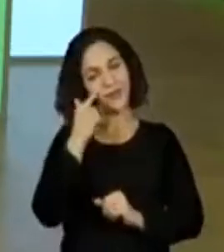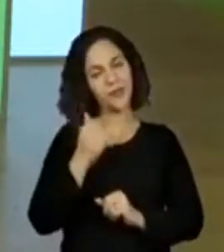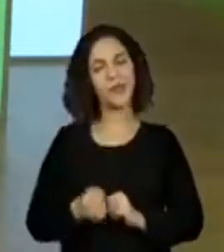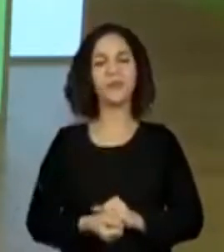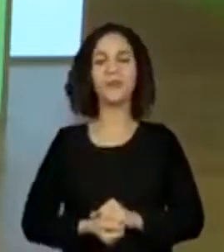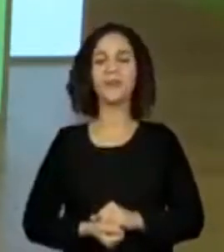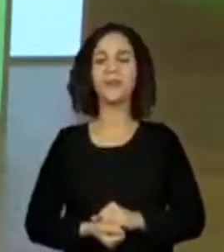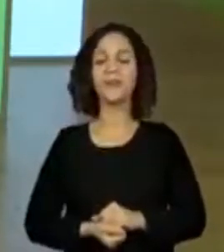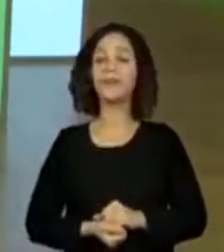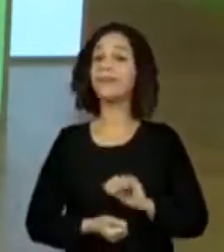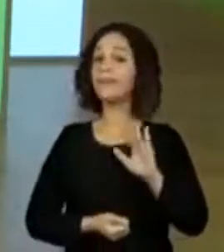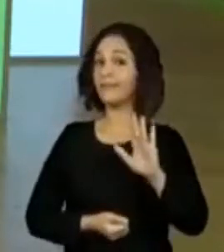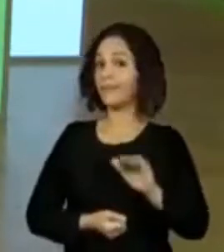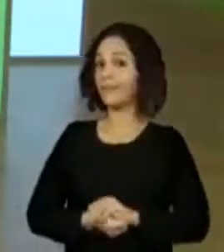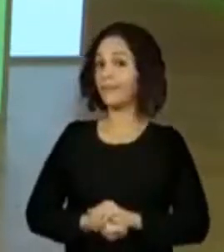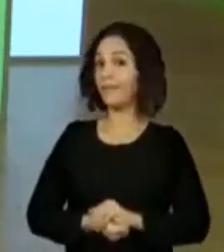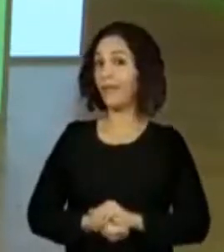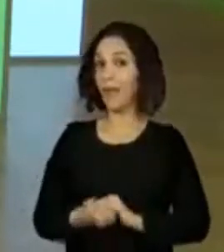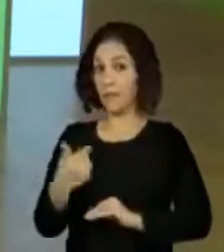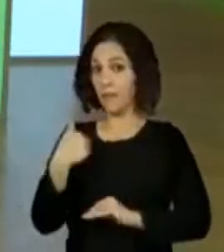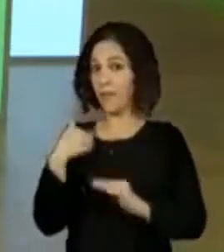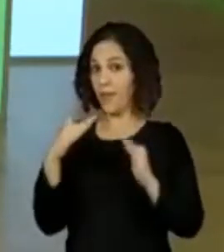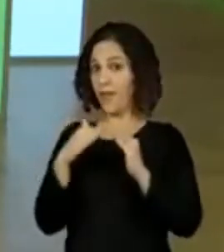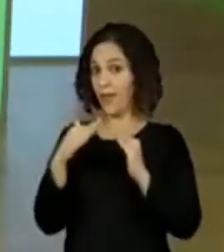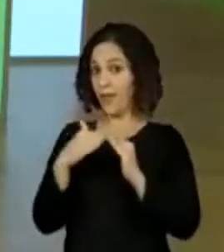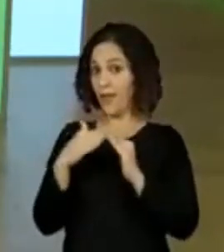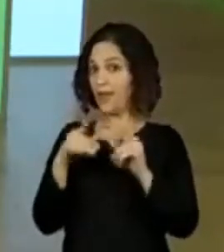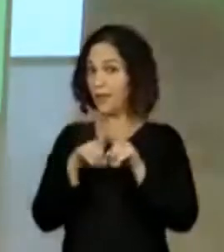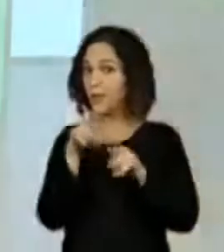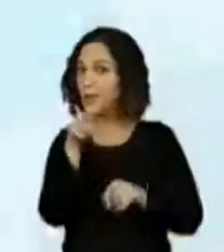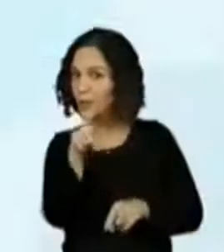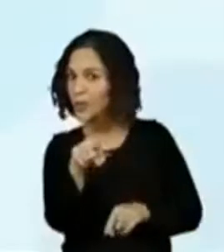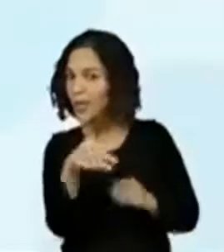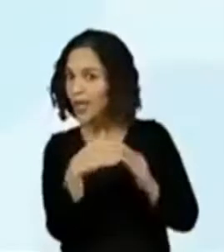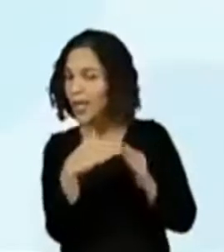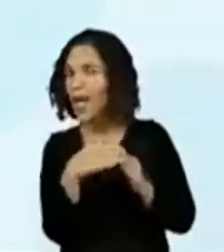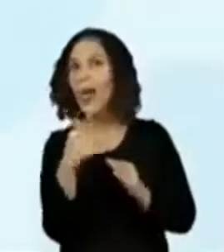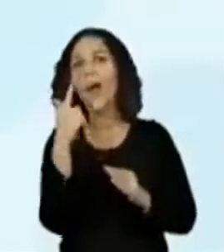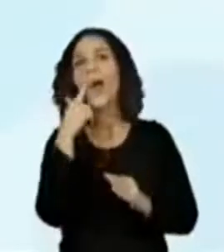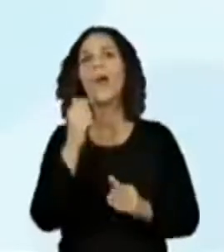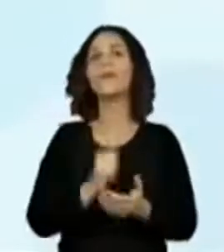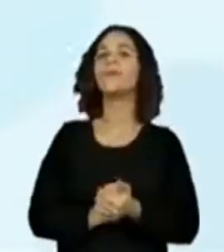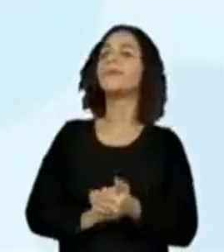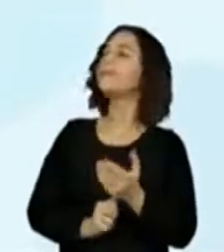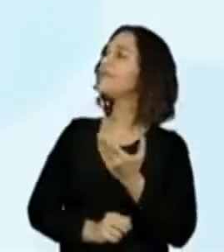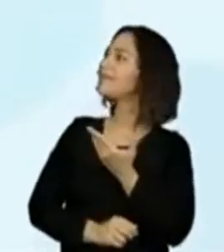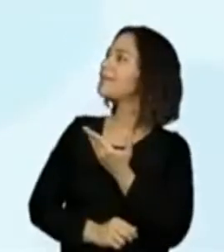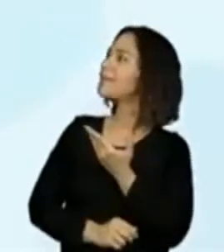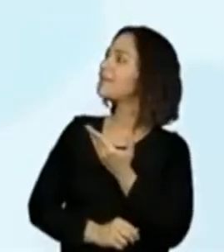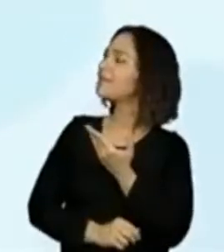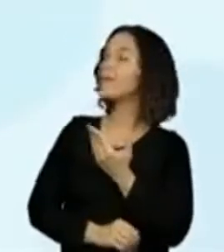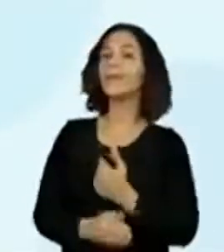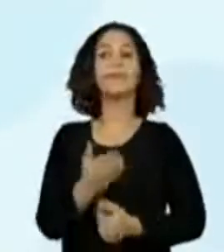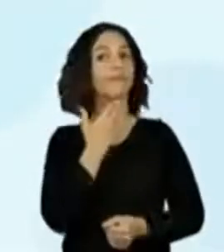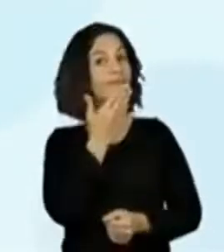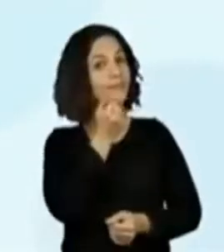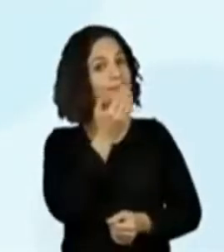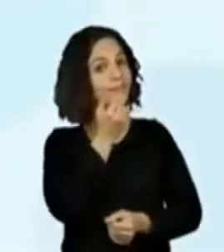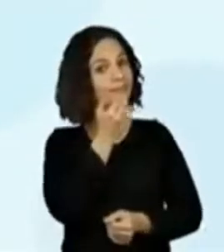Na nossa casa, nós fazemos as refeições.